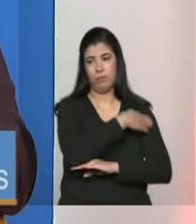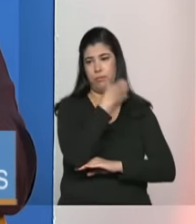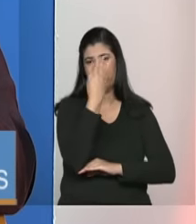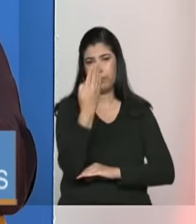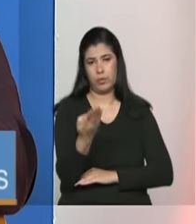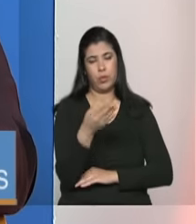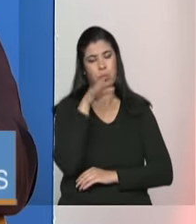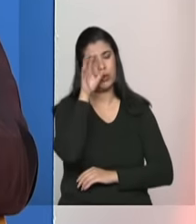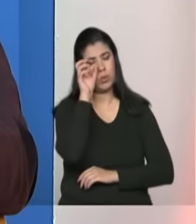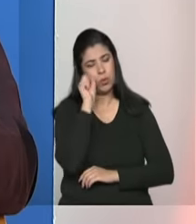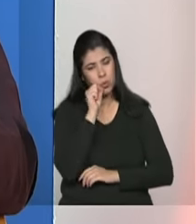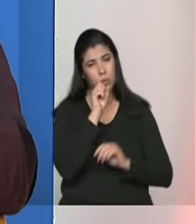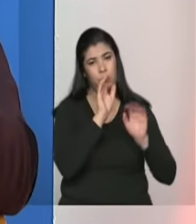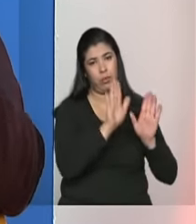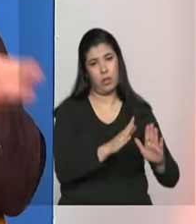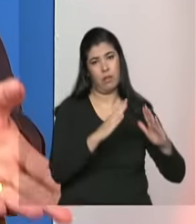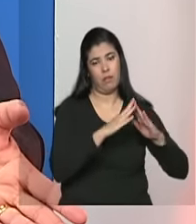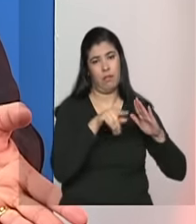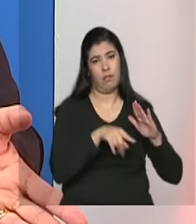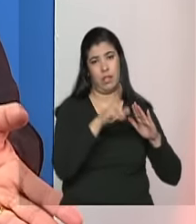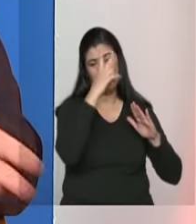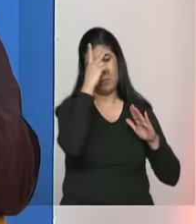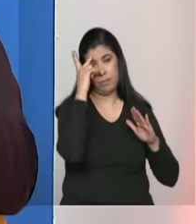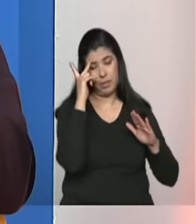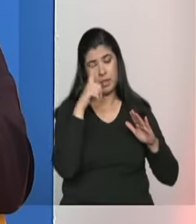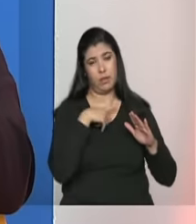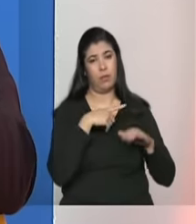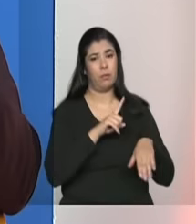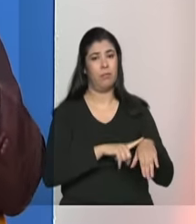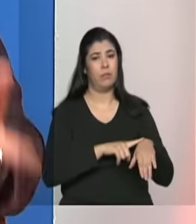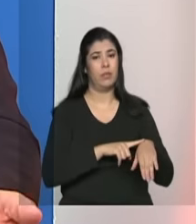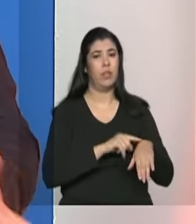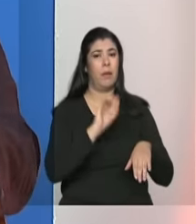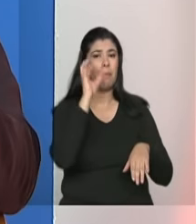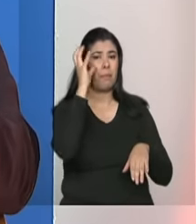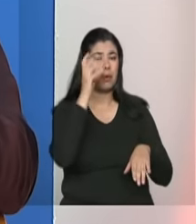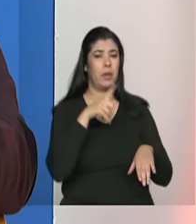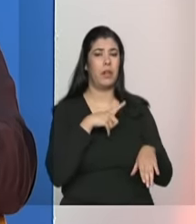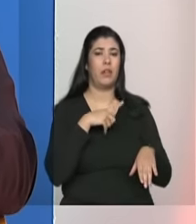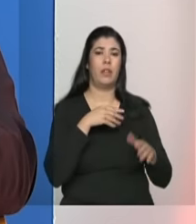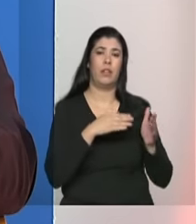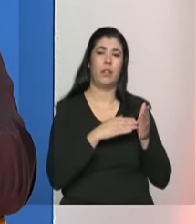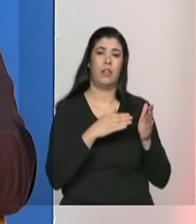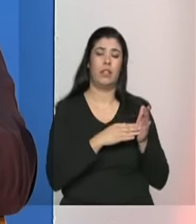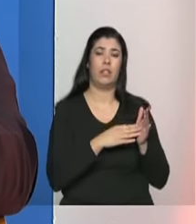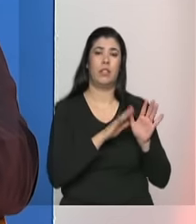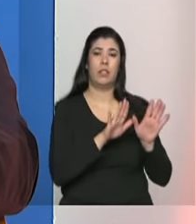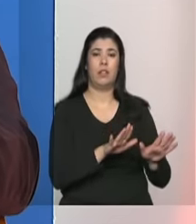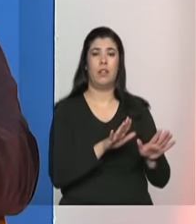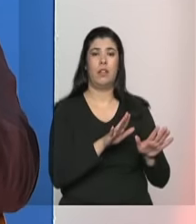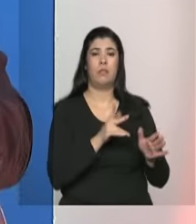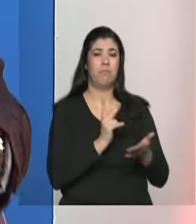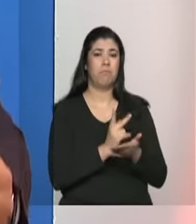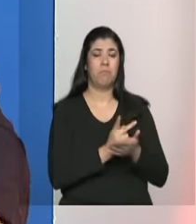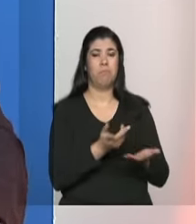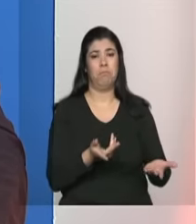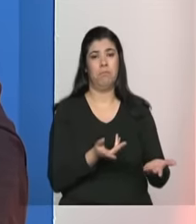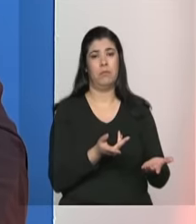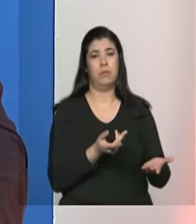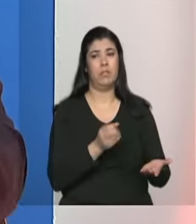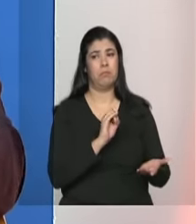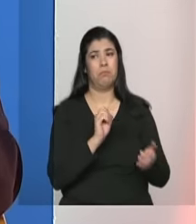se estabeleça ali a casa daquela pessoa sendo temporária provisória ou até de certa maneira com alguma